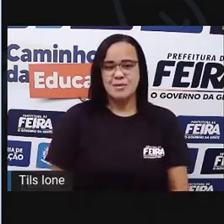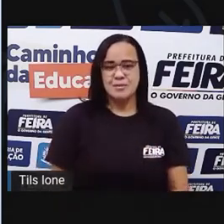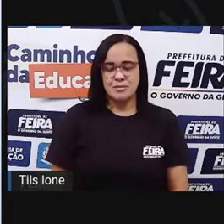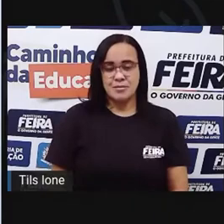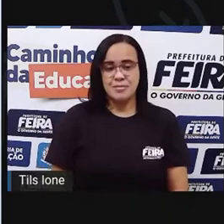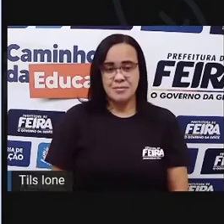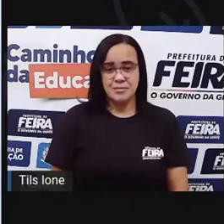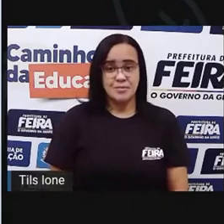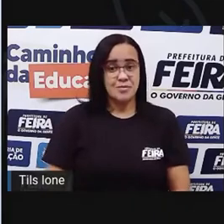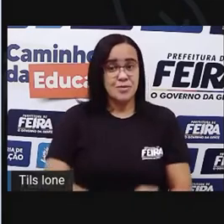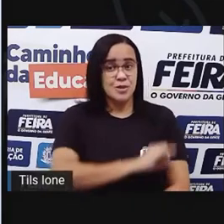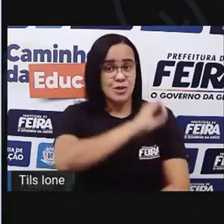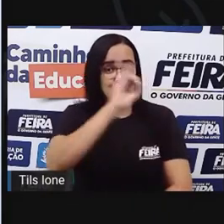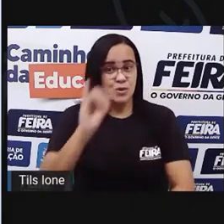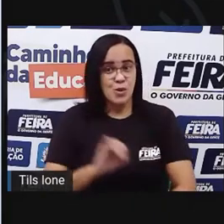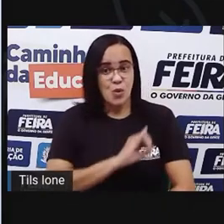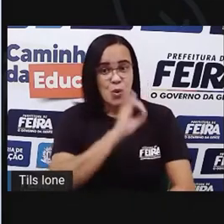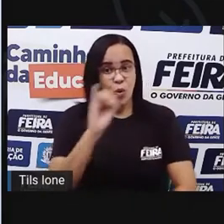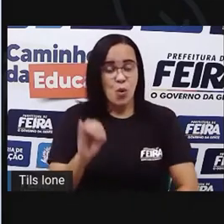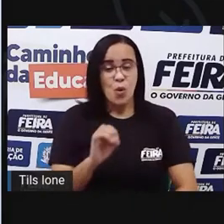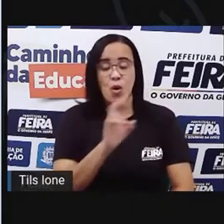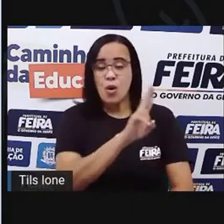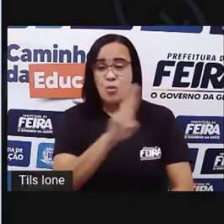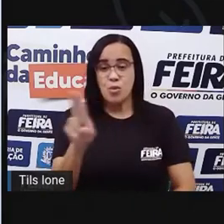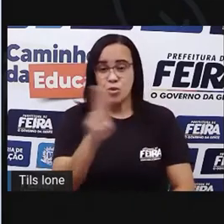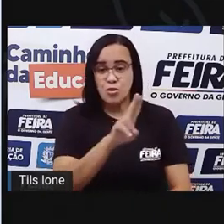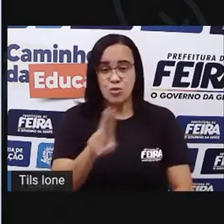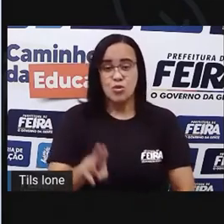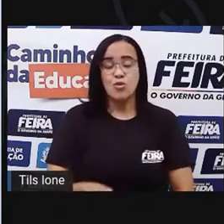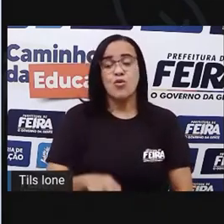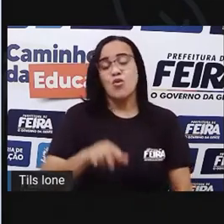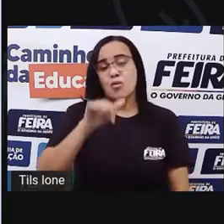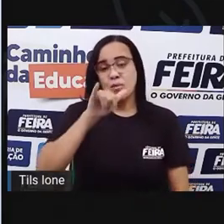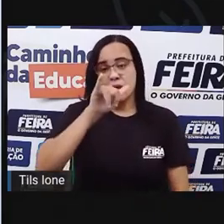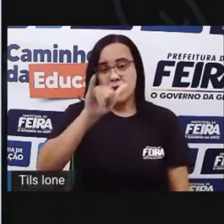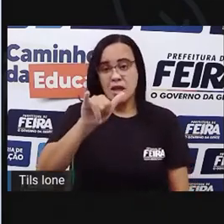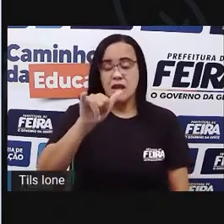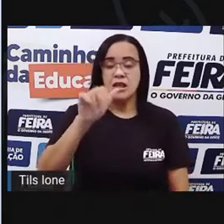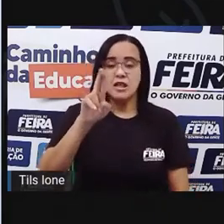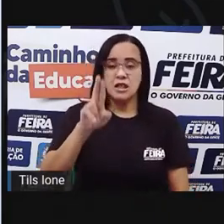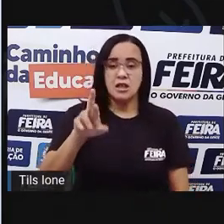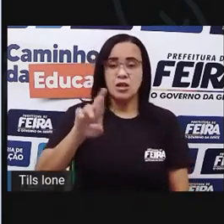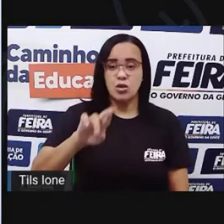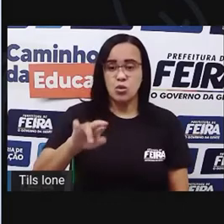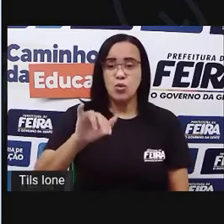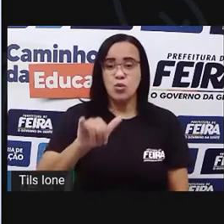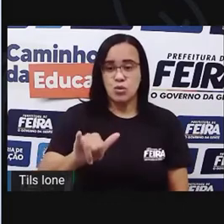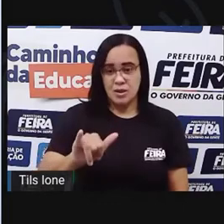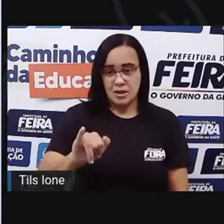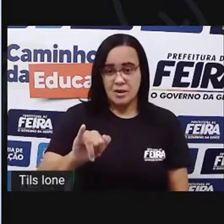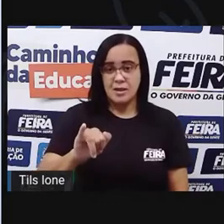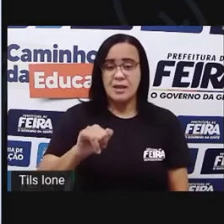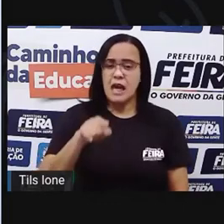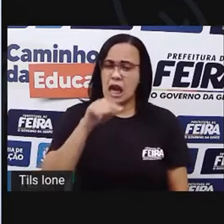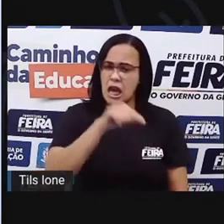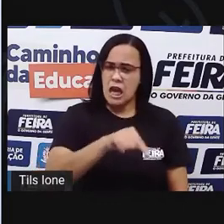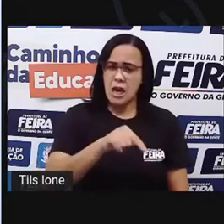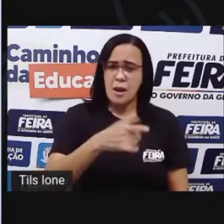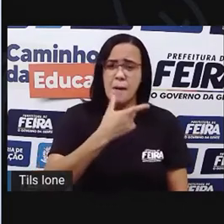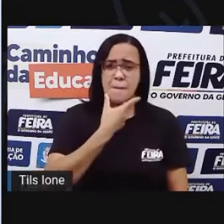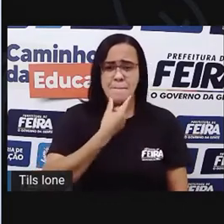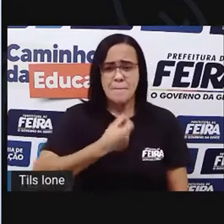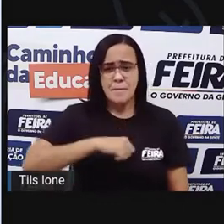Olá, meu nome é Yumi e vou lhes contar uma história. Este é meu pai, Hiroshi.